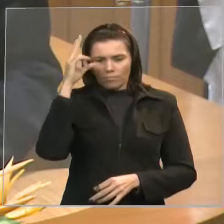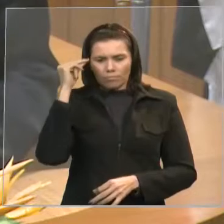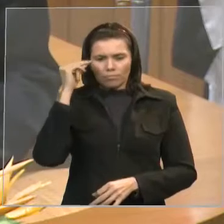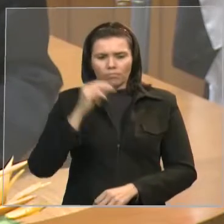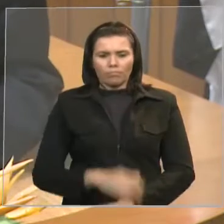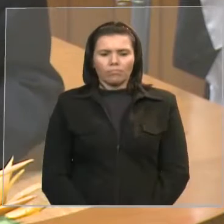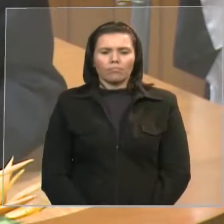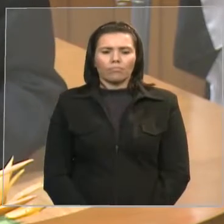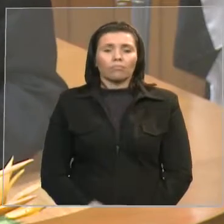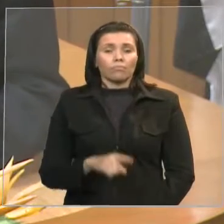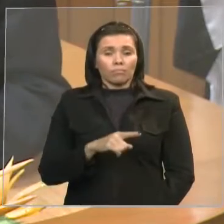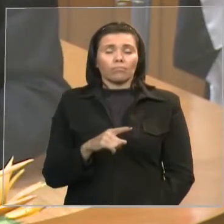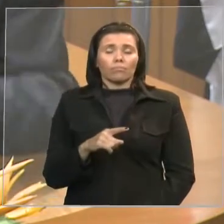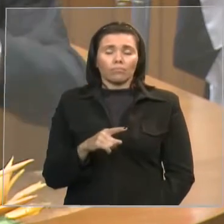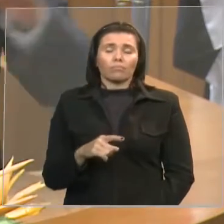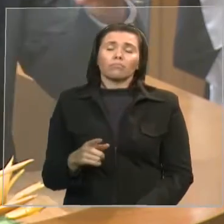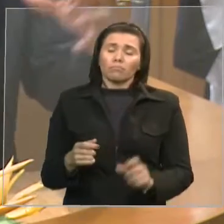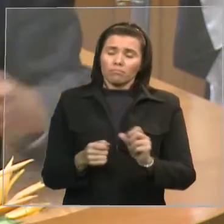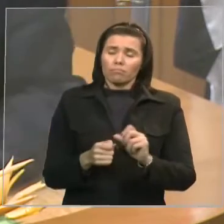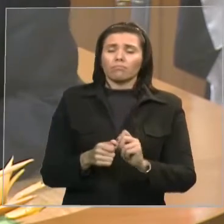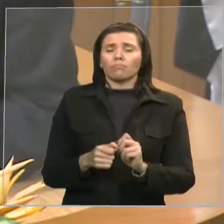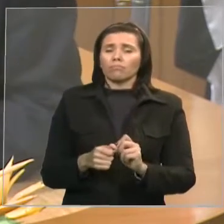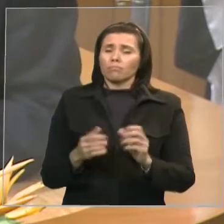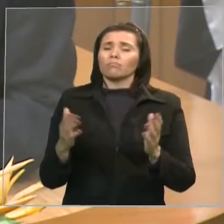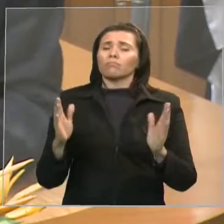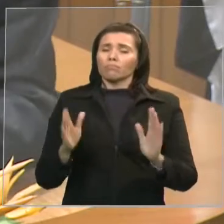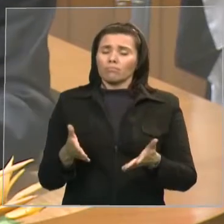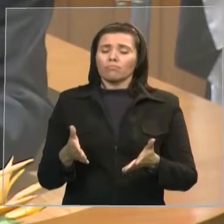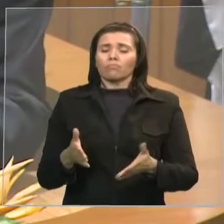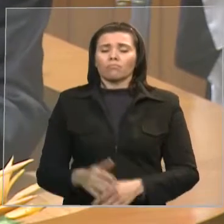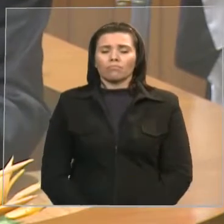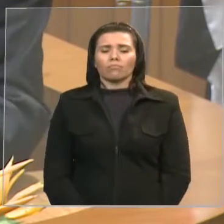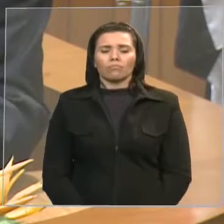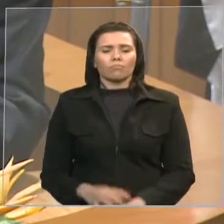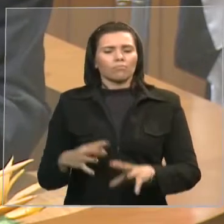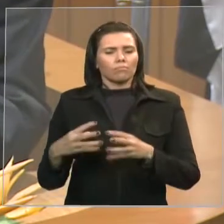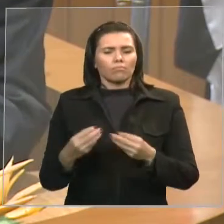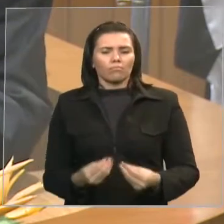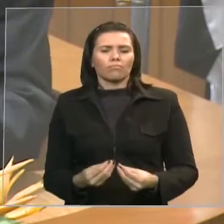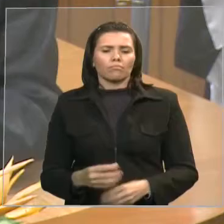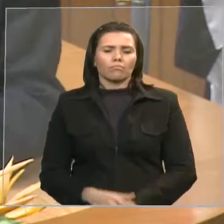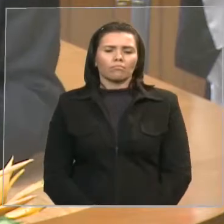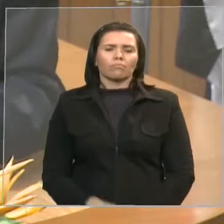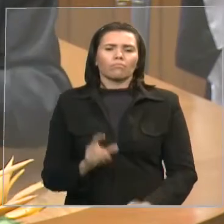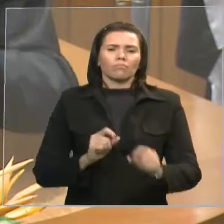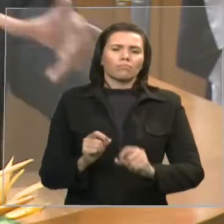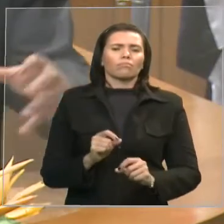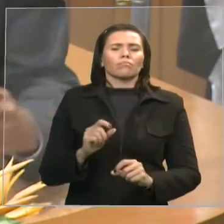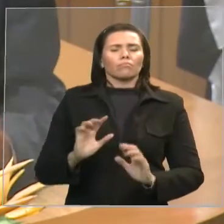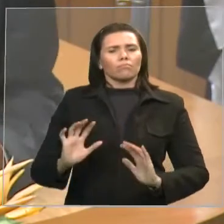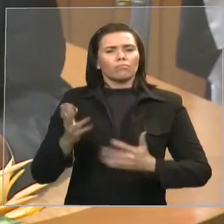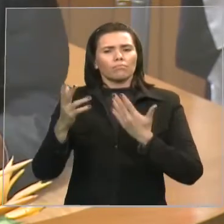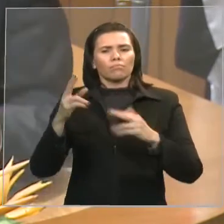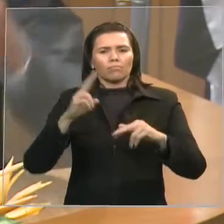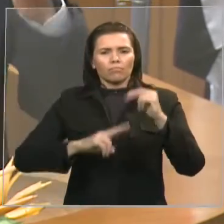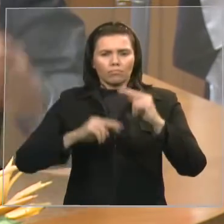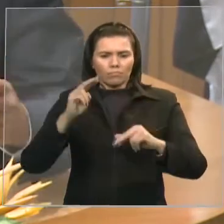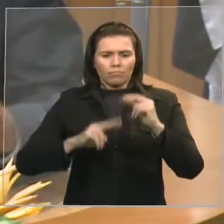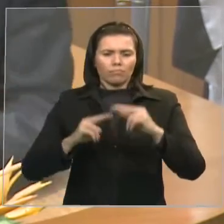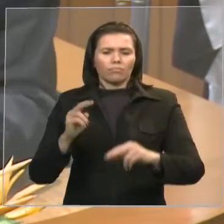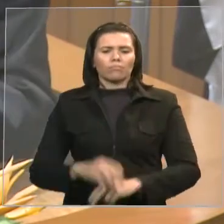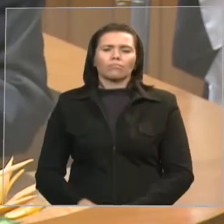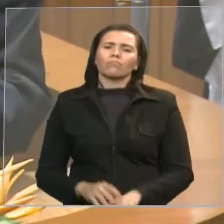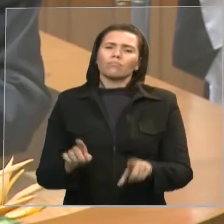programado na cidade sob coordenação do prefeito Idalesso não só o São João como várias ações já